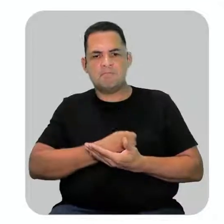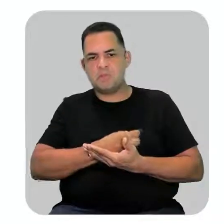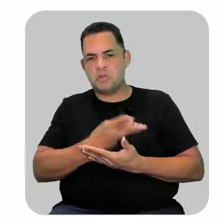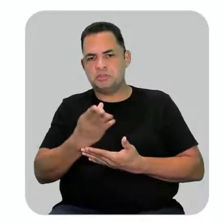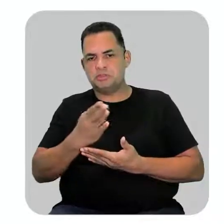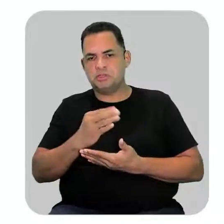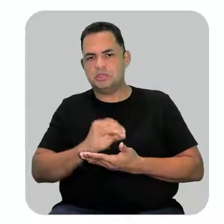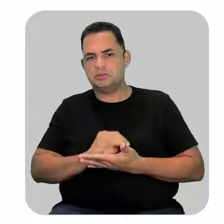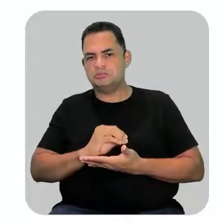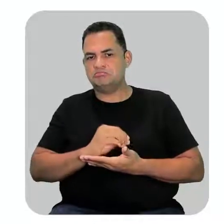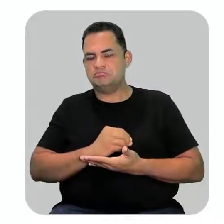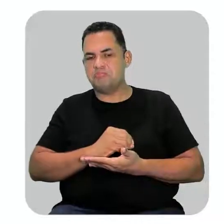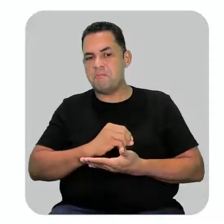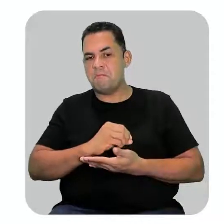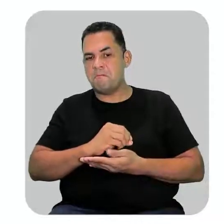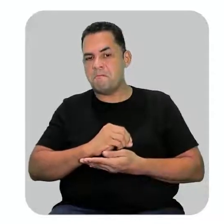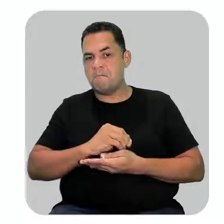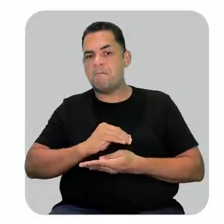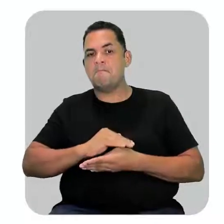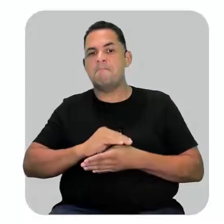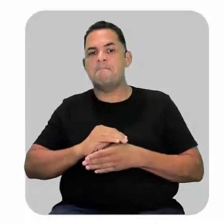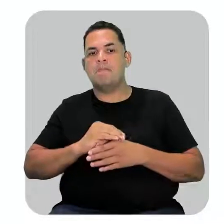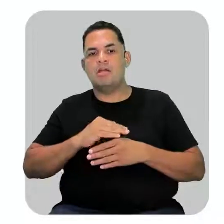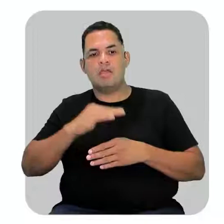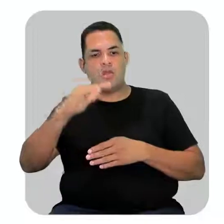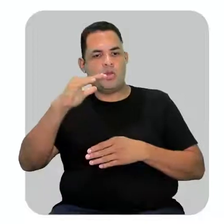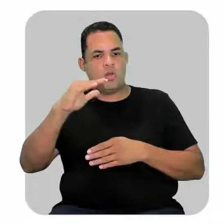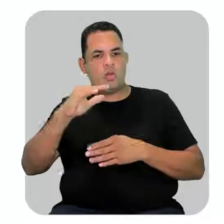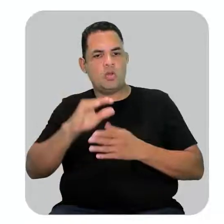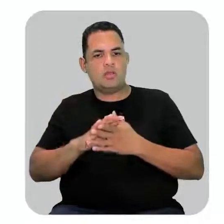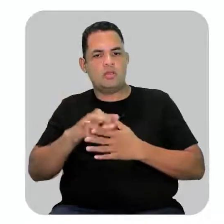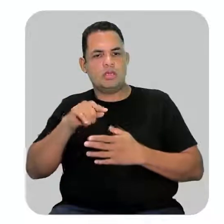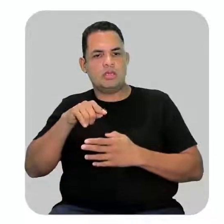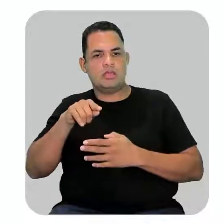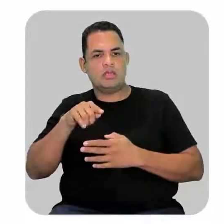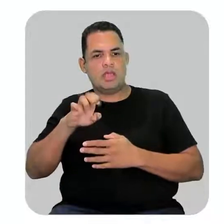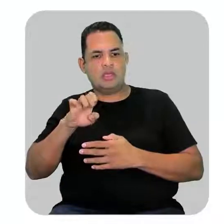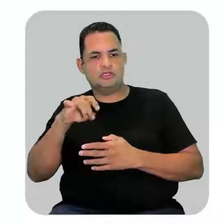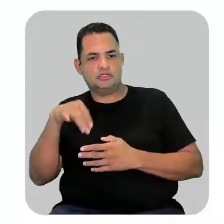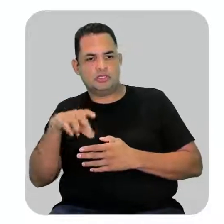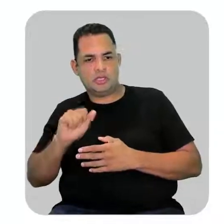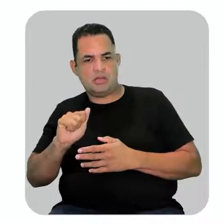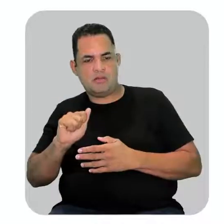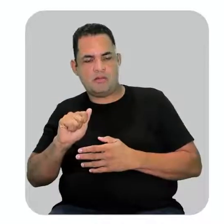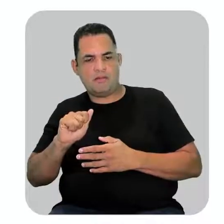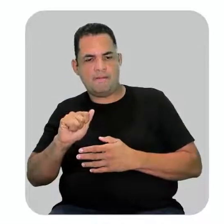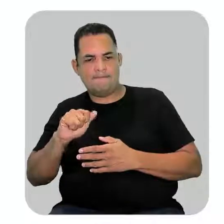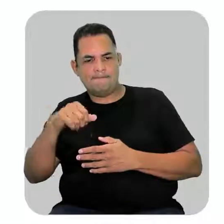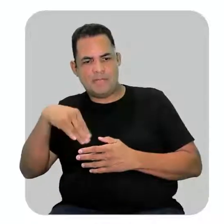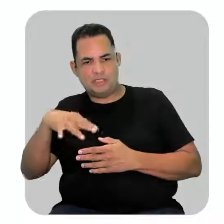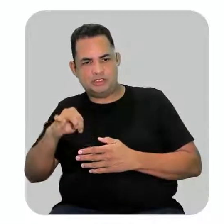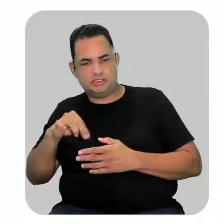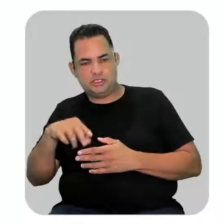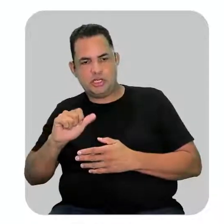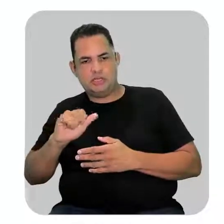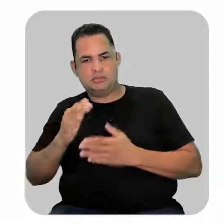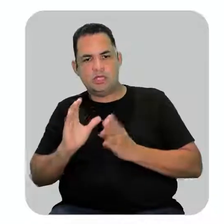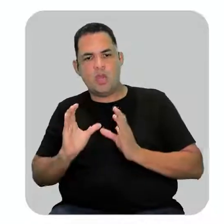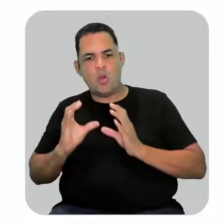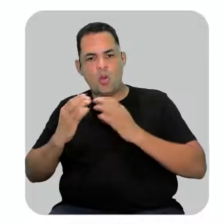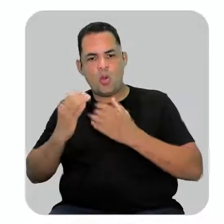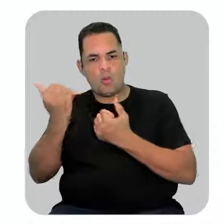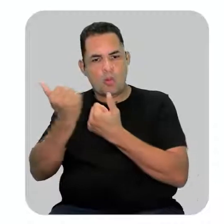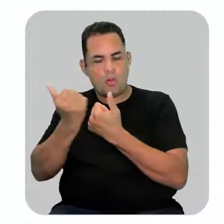Nesse caso aqui vai ser o metil e aqui o etil. Observem que esse daqui é um grupo